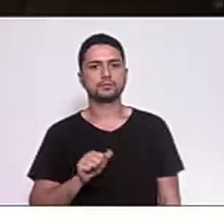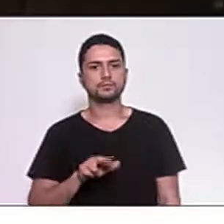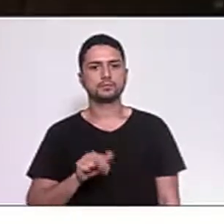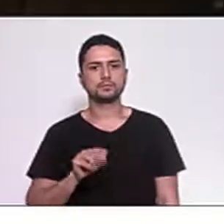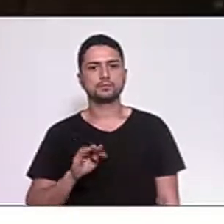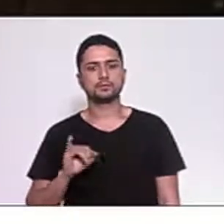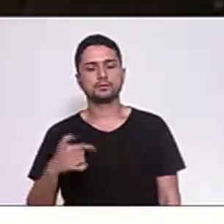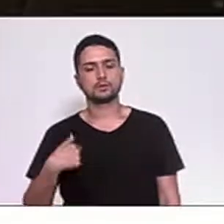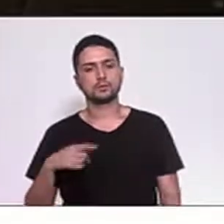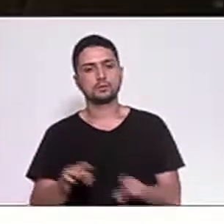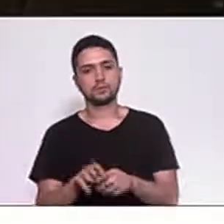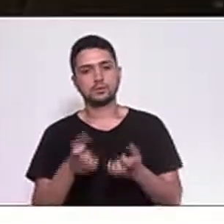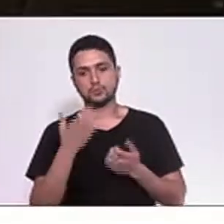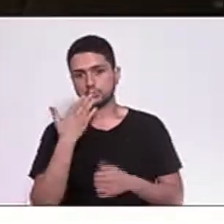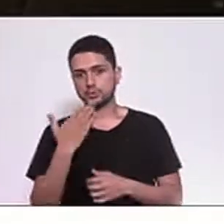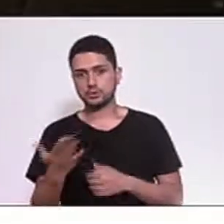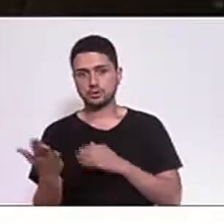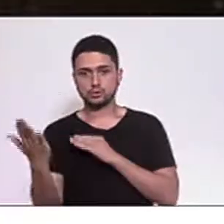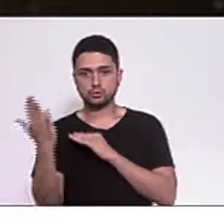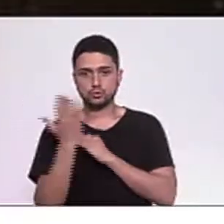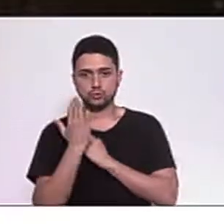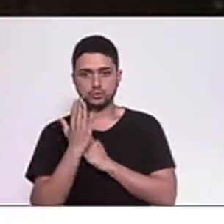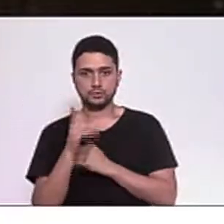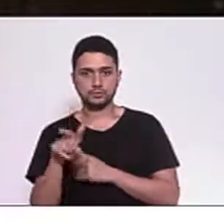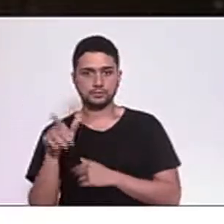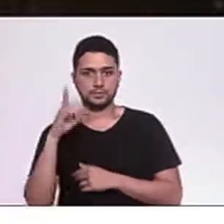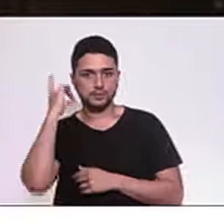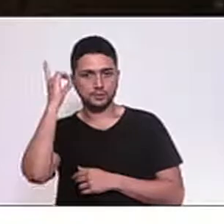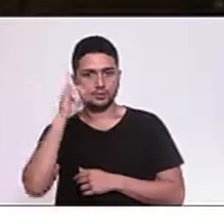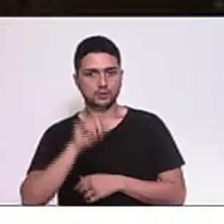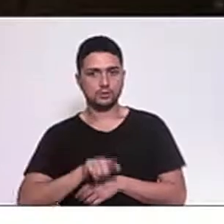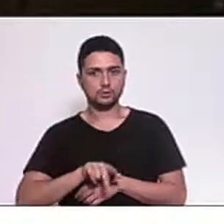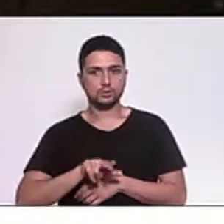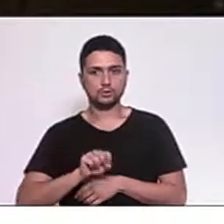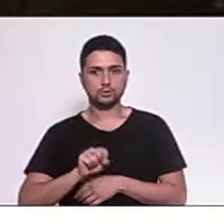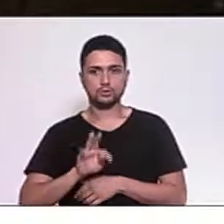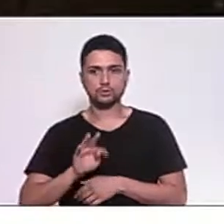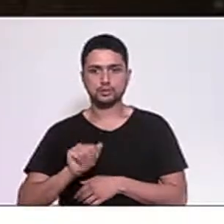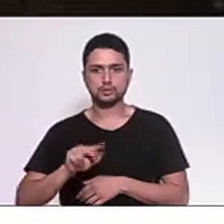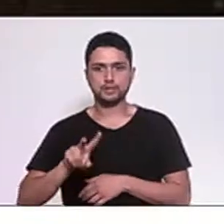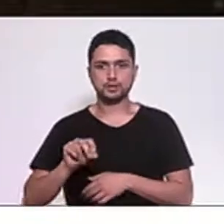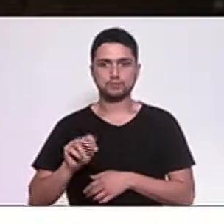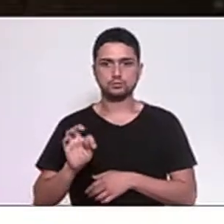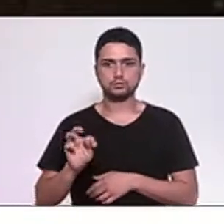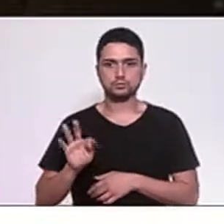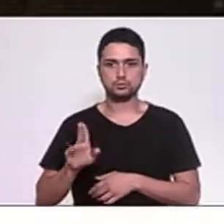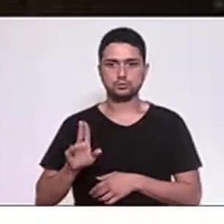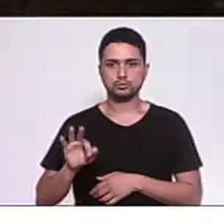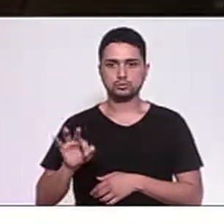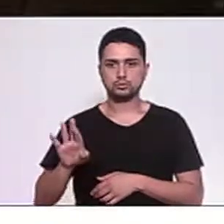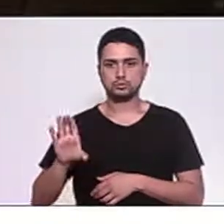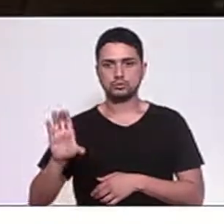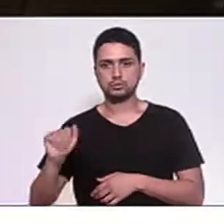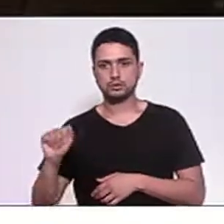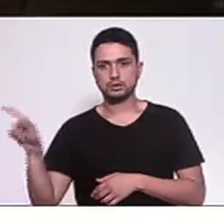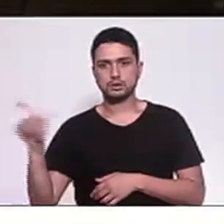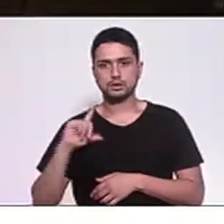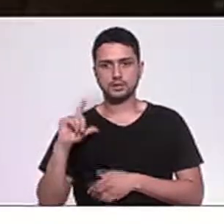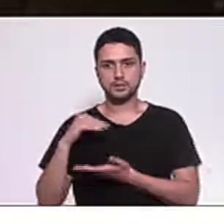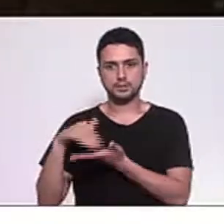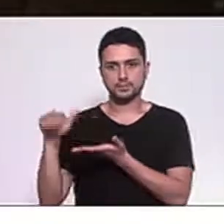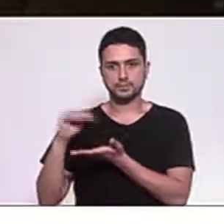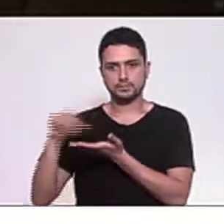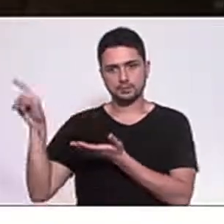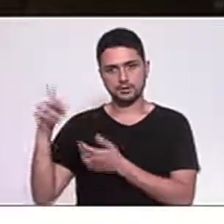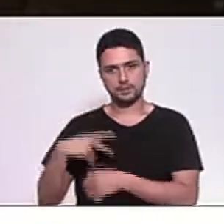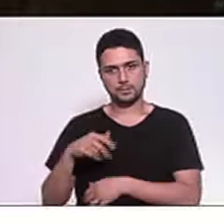ajuda do meu deputado, do meu amigo, vizinho de gabinete, o Gustavo Tutuca, que tem uma base naquela região, Paraty está com